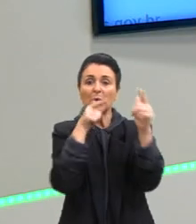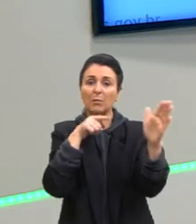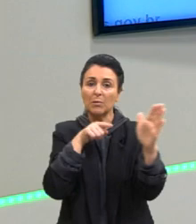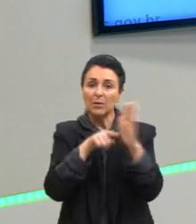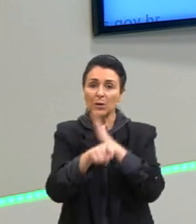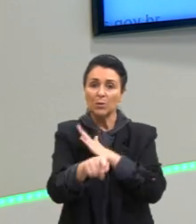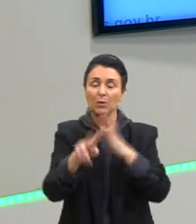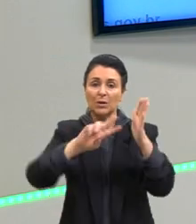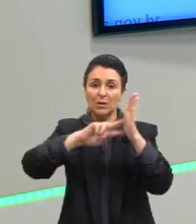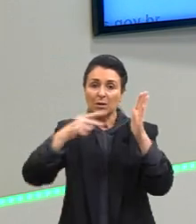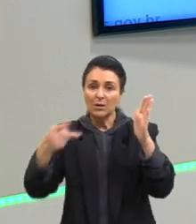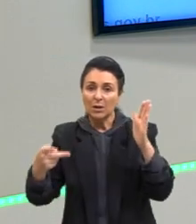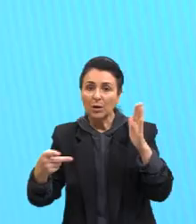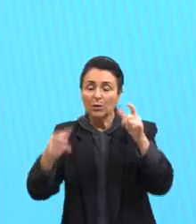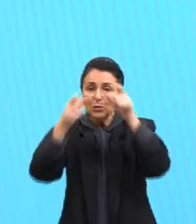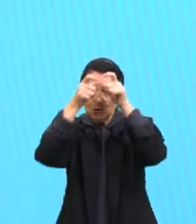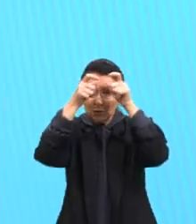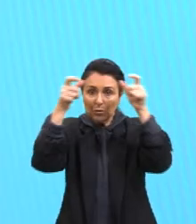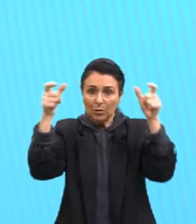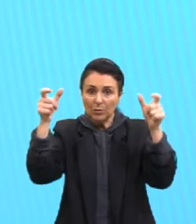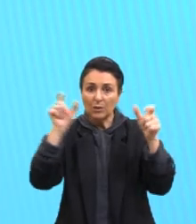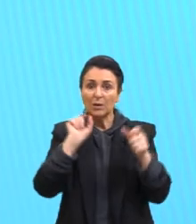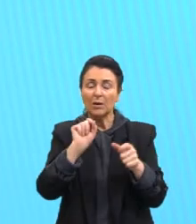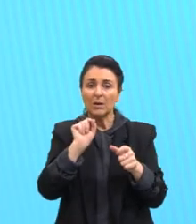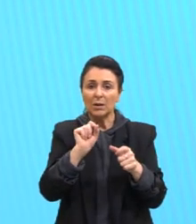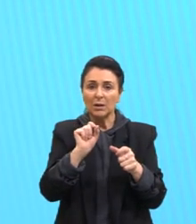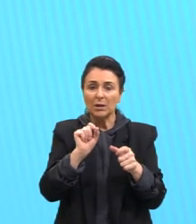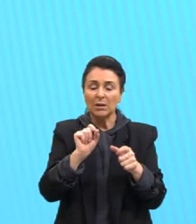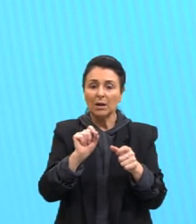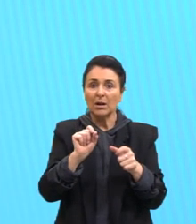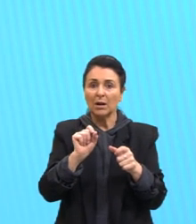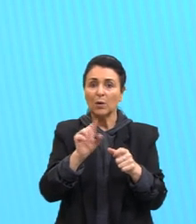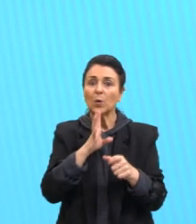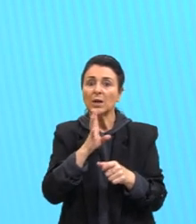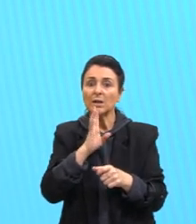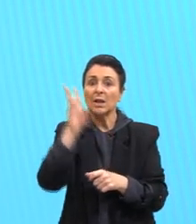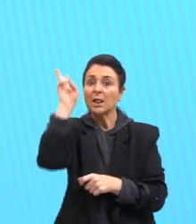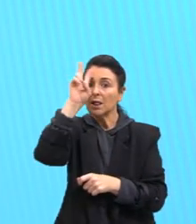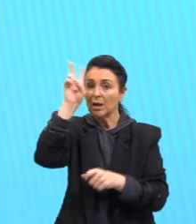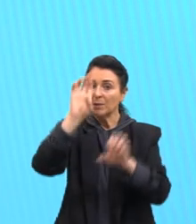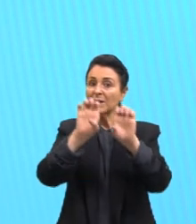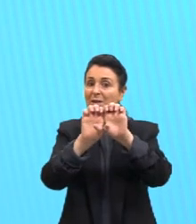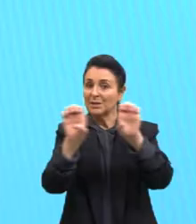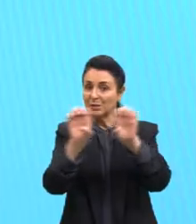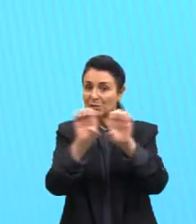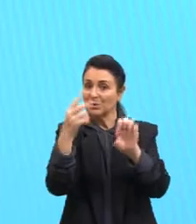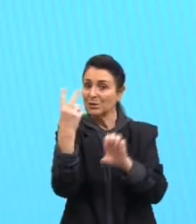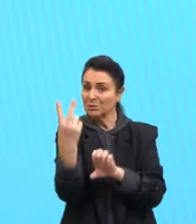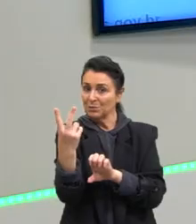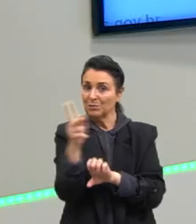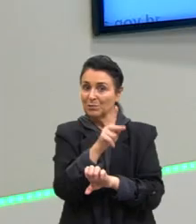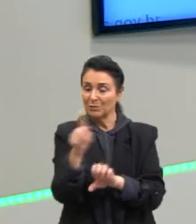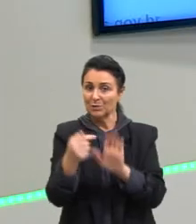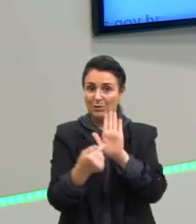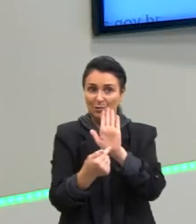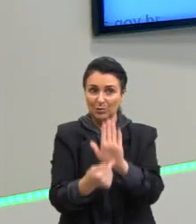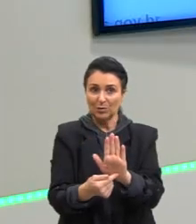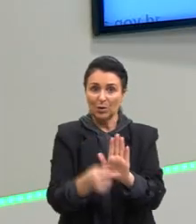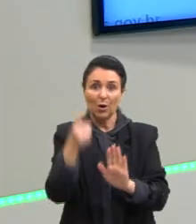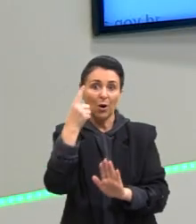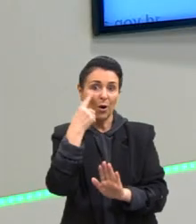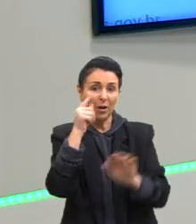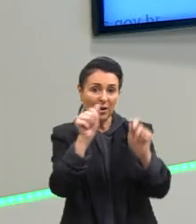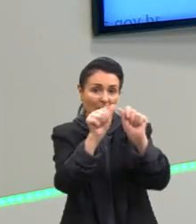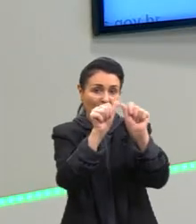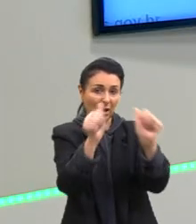conhecimento, quem viu chuva ácida com certeza ia lembrar dessas equações, foram a mesma que eu apresentei naquela imagem lúdica aqui,